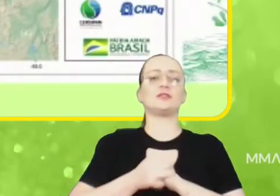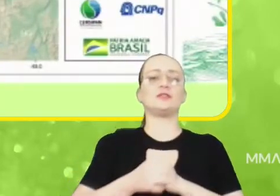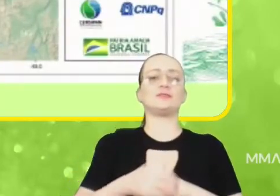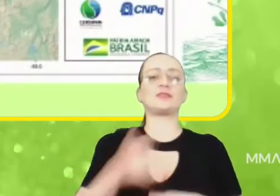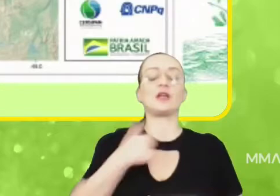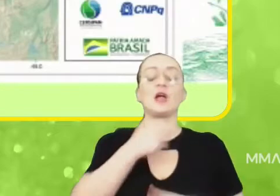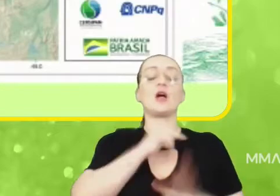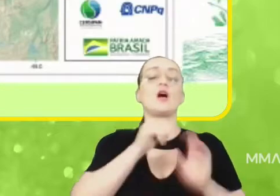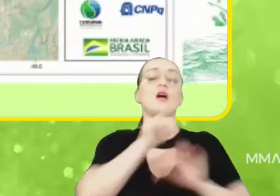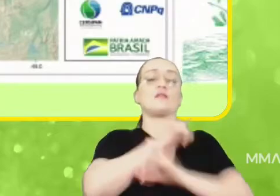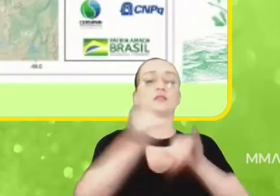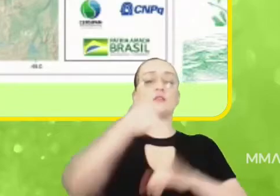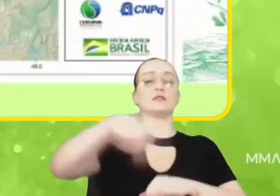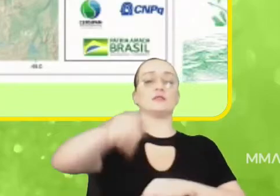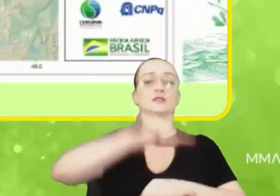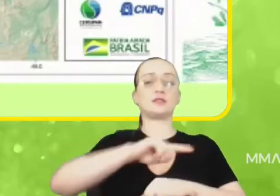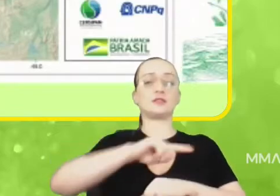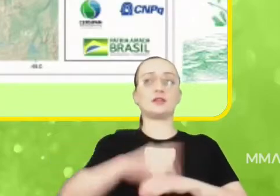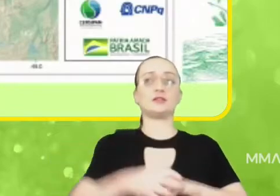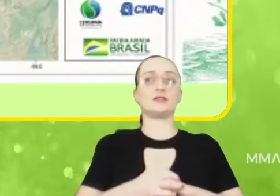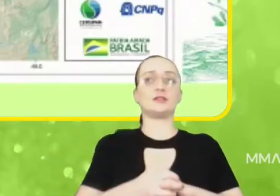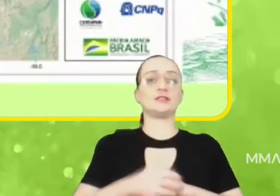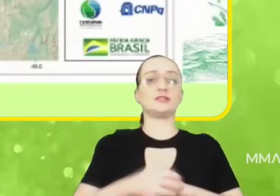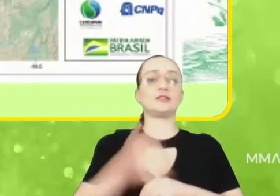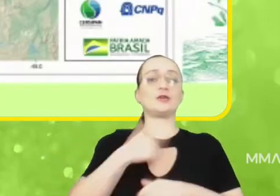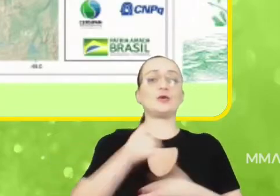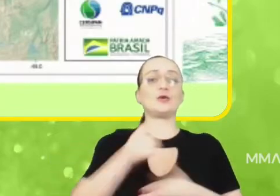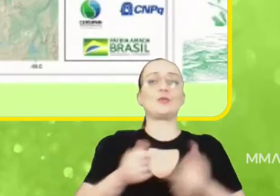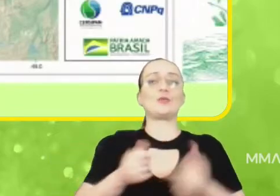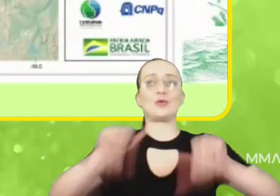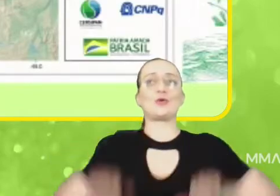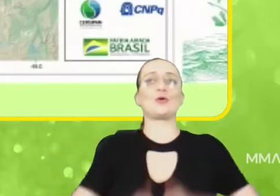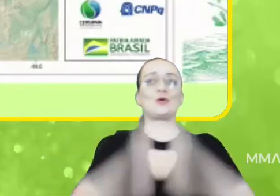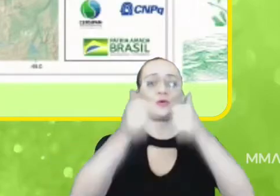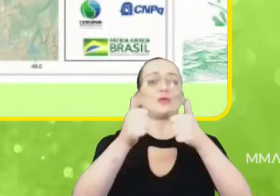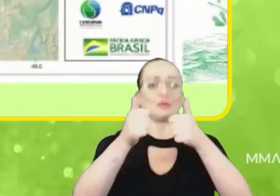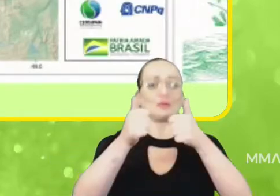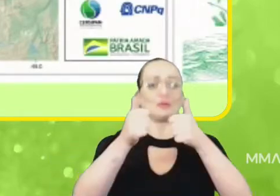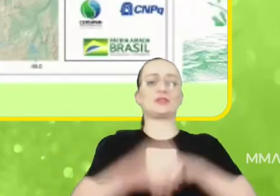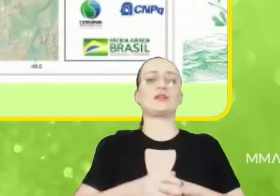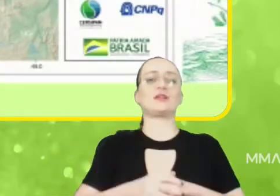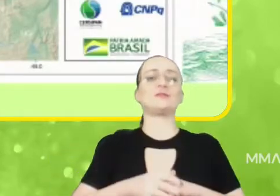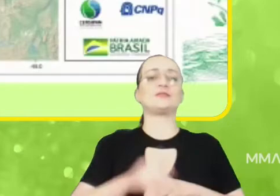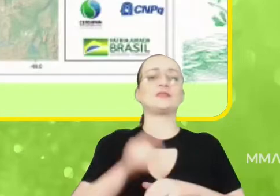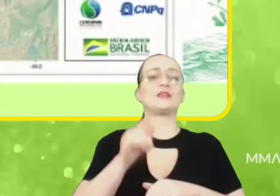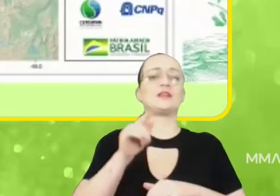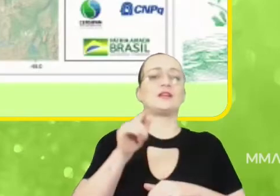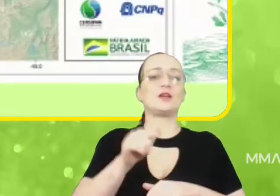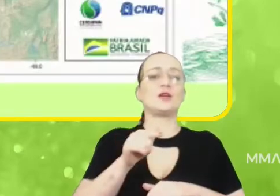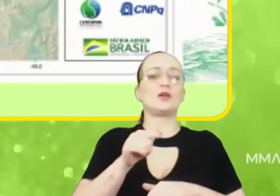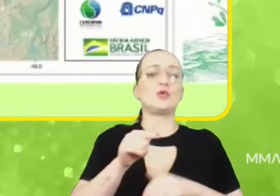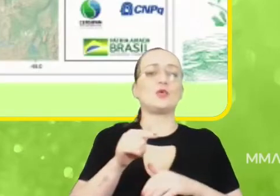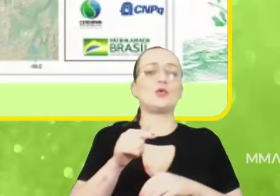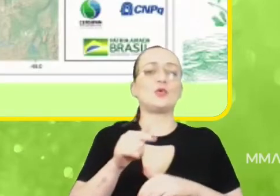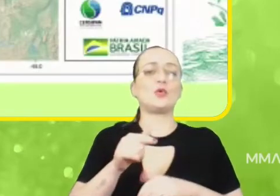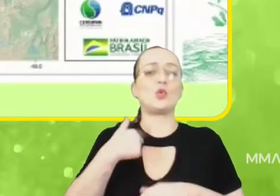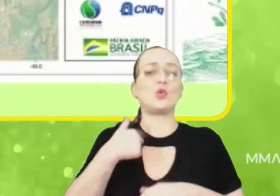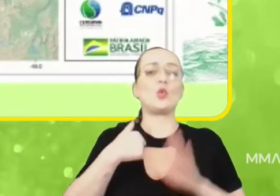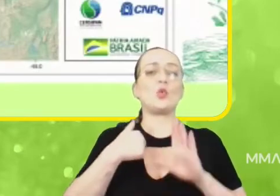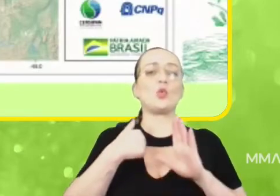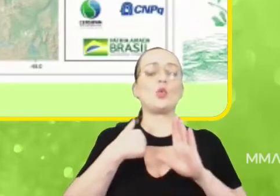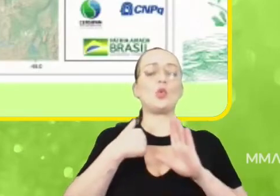que a gente está falando nesse painel aqui sobre recuperação da vegetação nativa. Recentemente, o INPE,